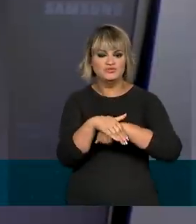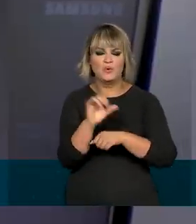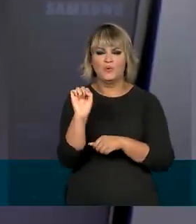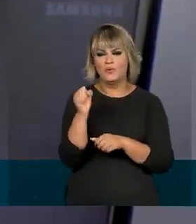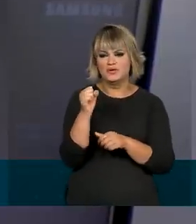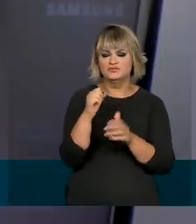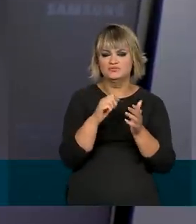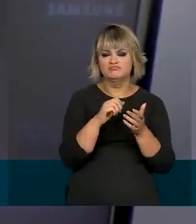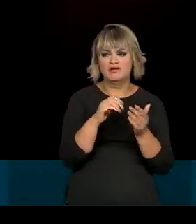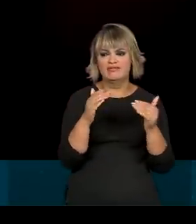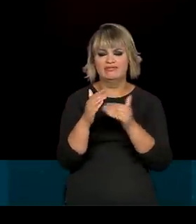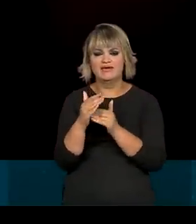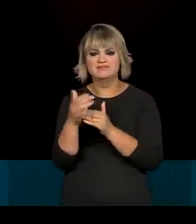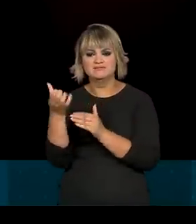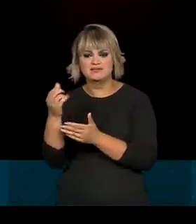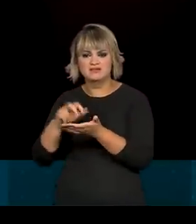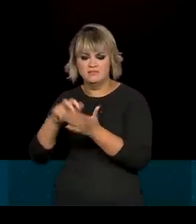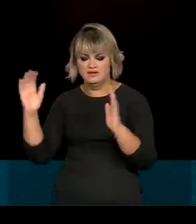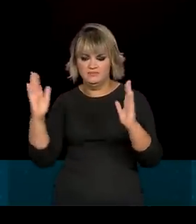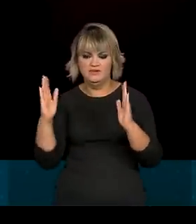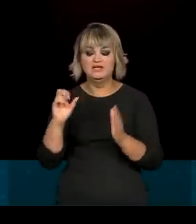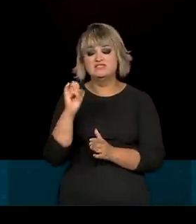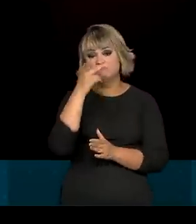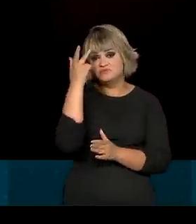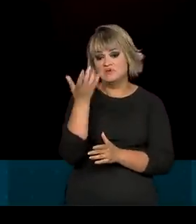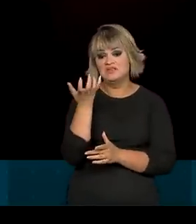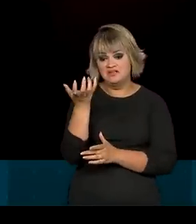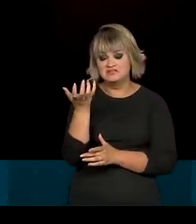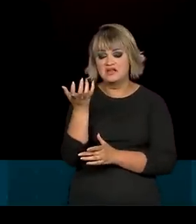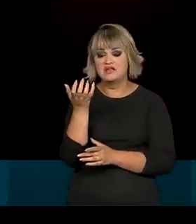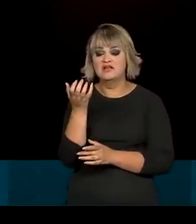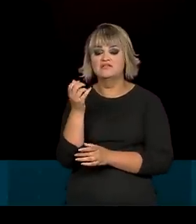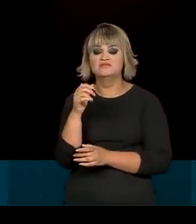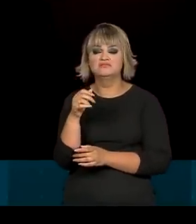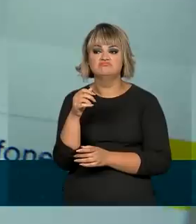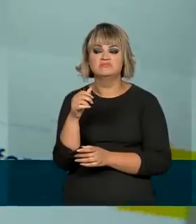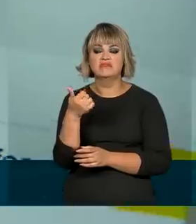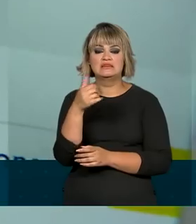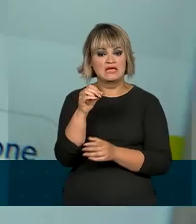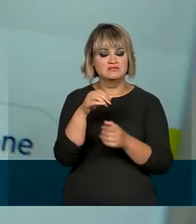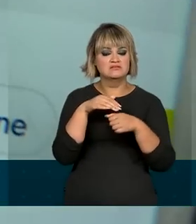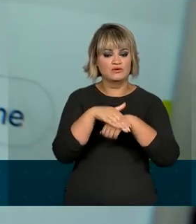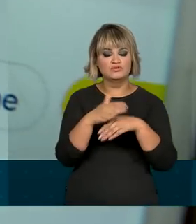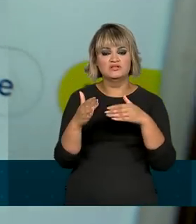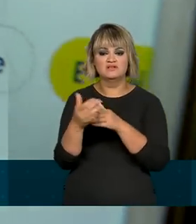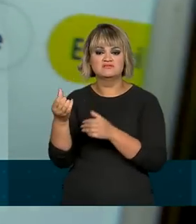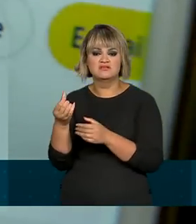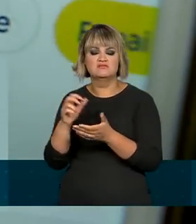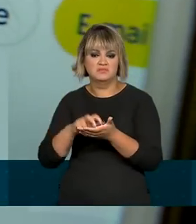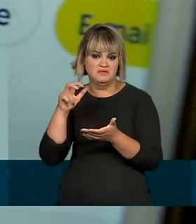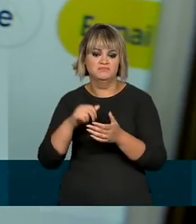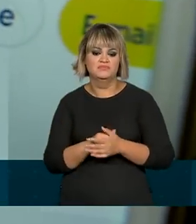entre 8 horas da noite e 6 horas da manhã. Se o cliente quiser, pode passar a ser das 10 horas da noite às 6 horas da